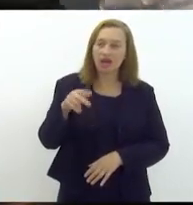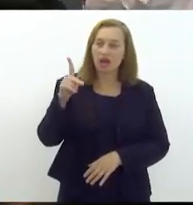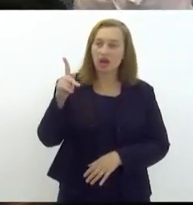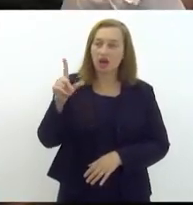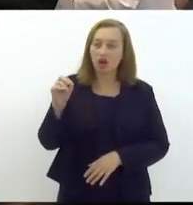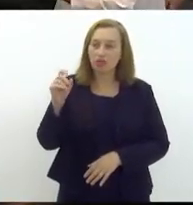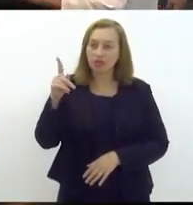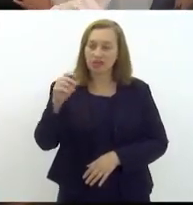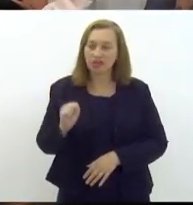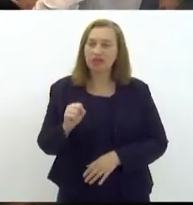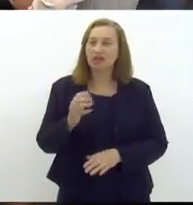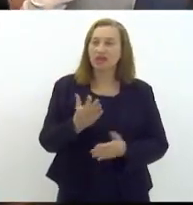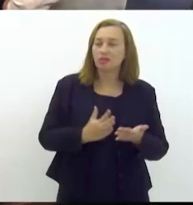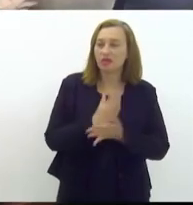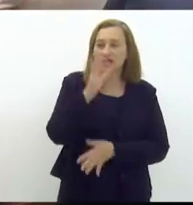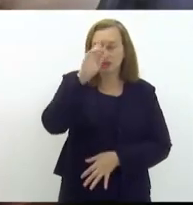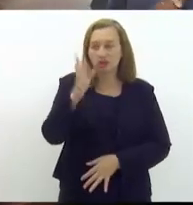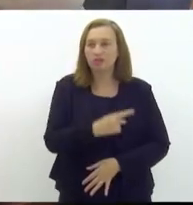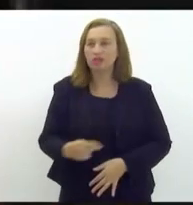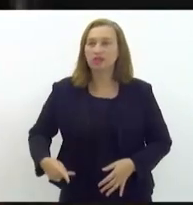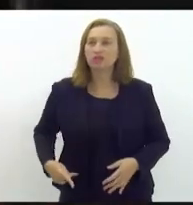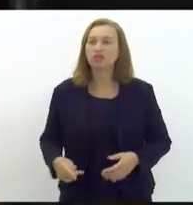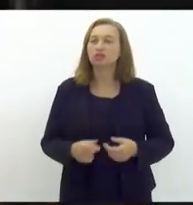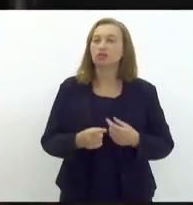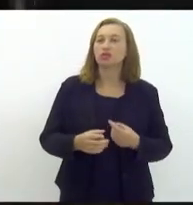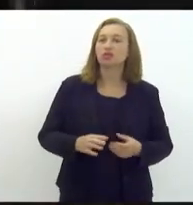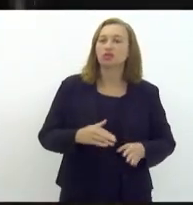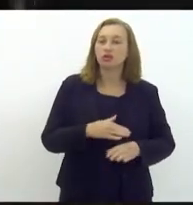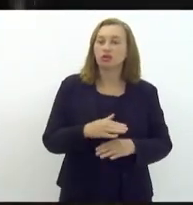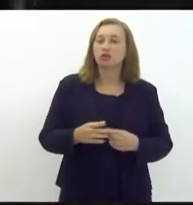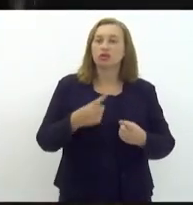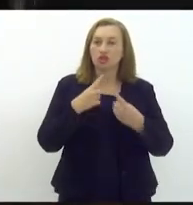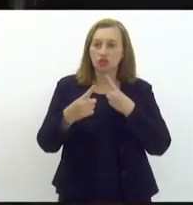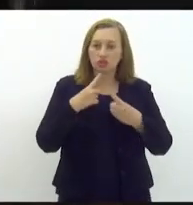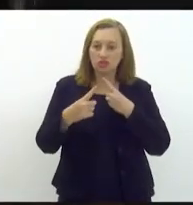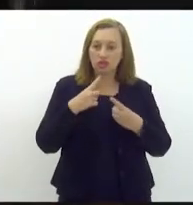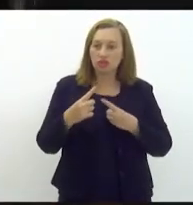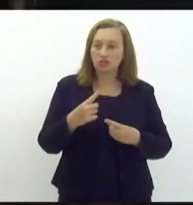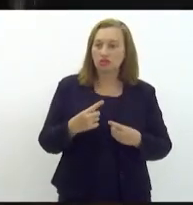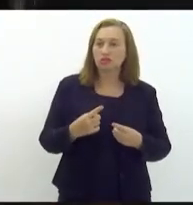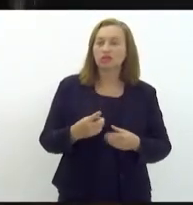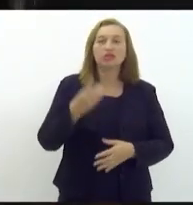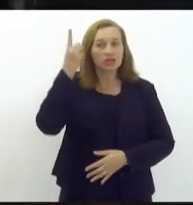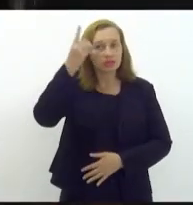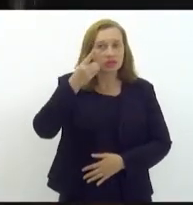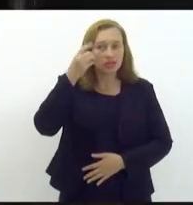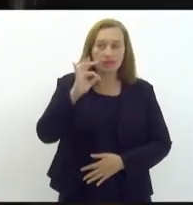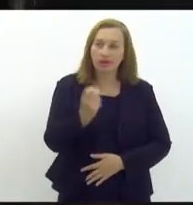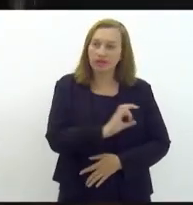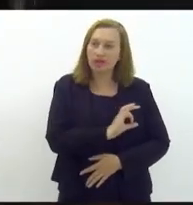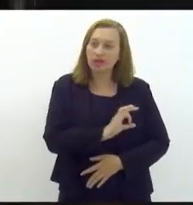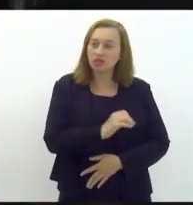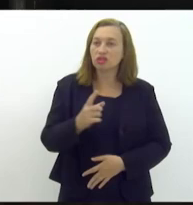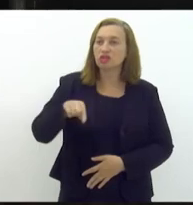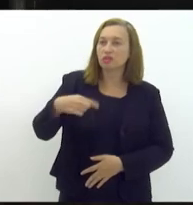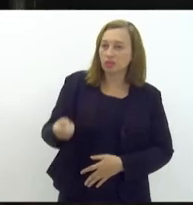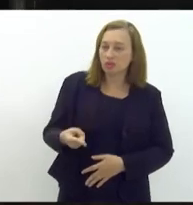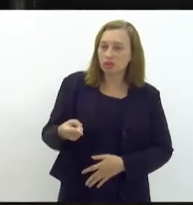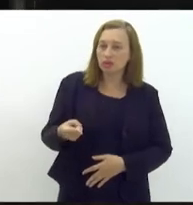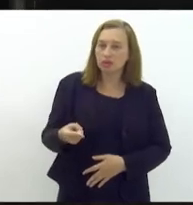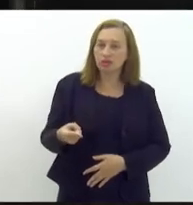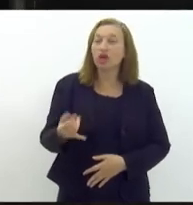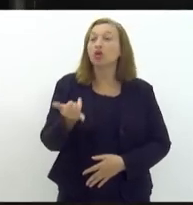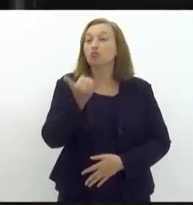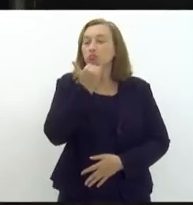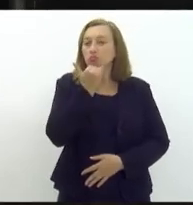Favorável, senhora Presidente. Com os pareceres emitidos, em discussão, para discutir, deputada Marta Rocha, logo em seguida, deputada...